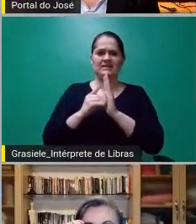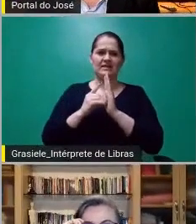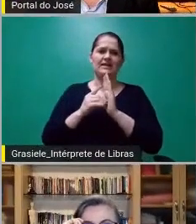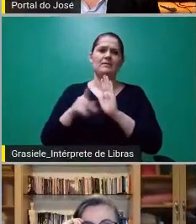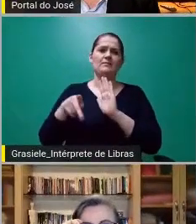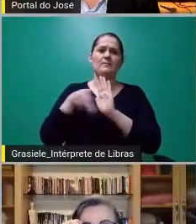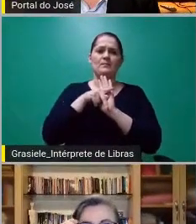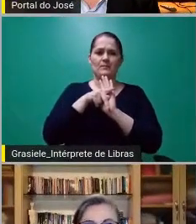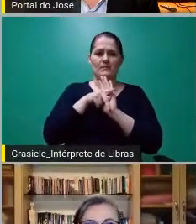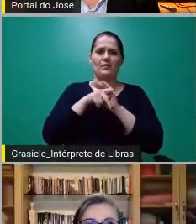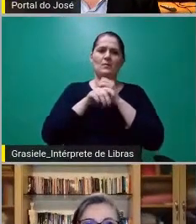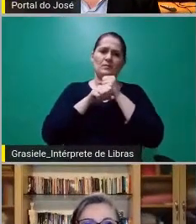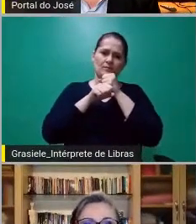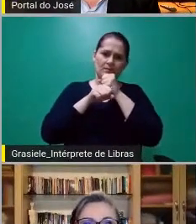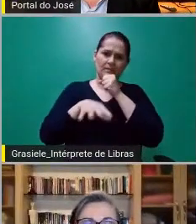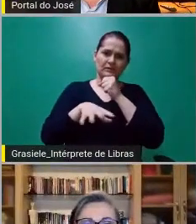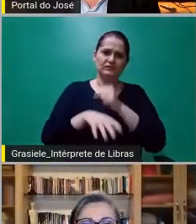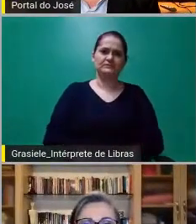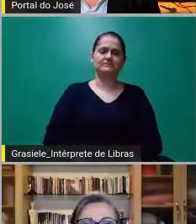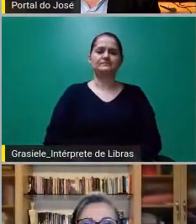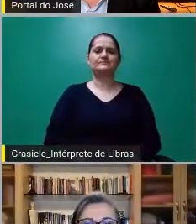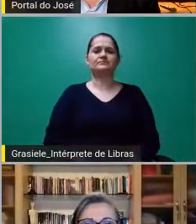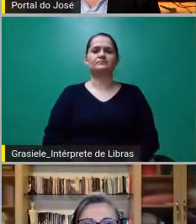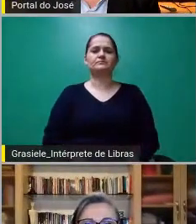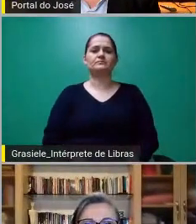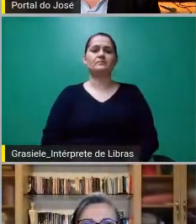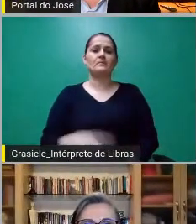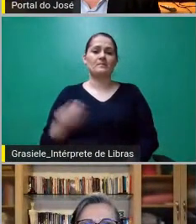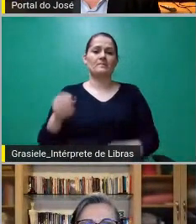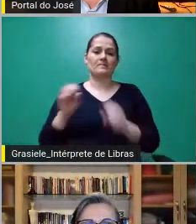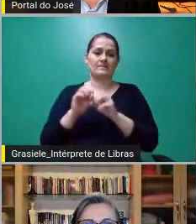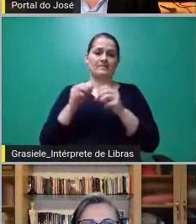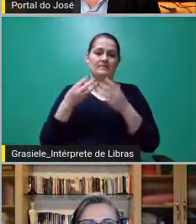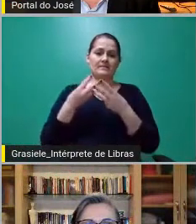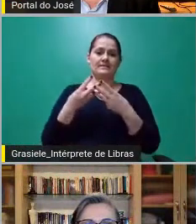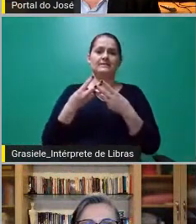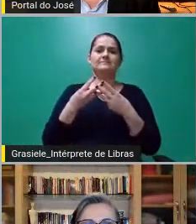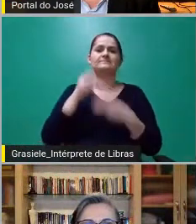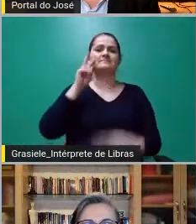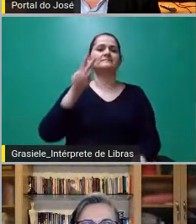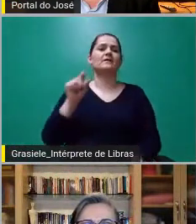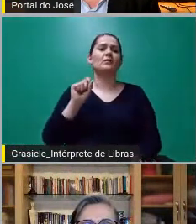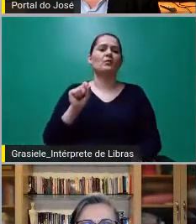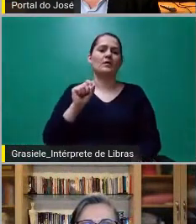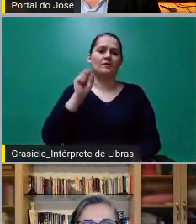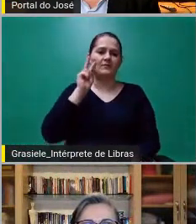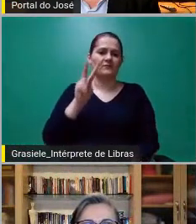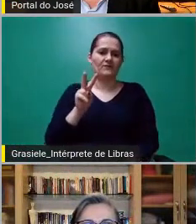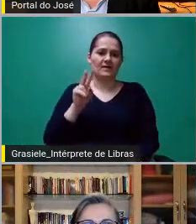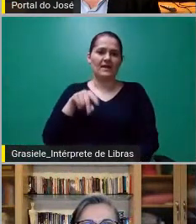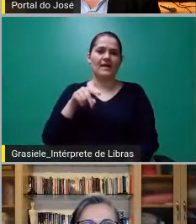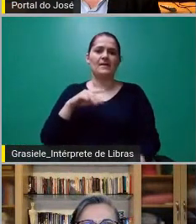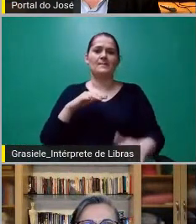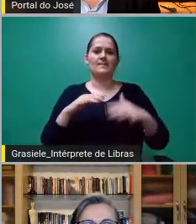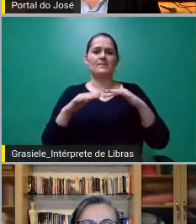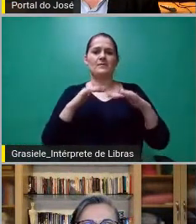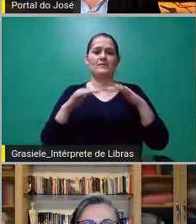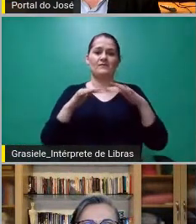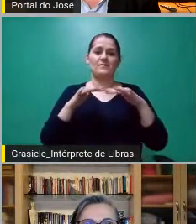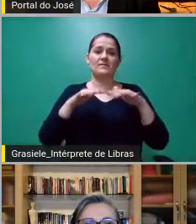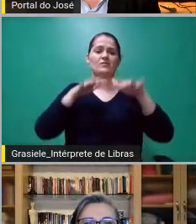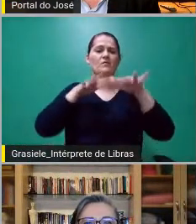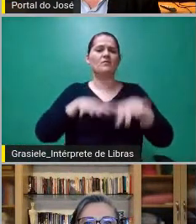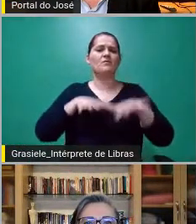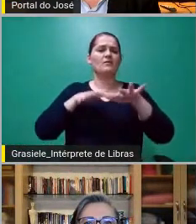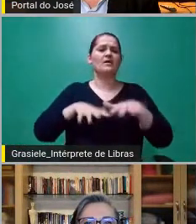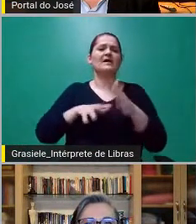imprensa. Nesse primeiro slide, o a gente está vendo aí? A gente está vendo os movimentos dos metalúrgicos do ABC que